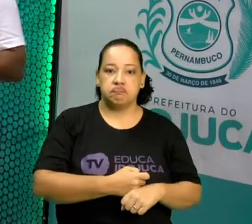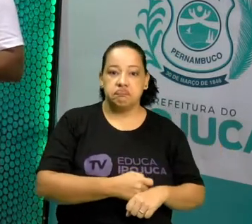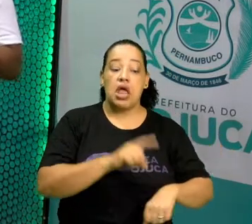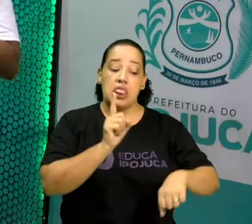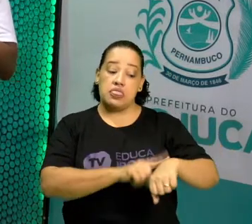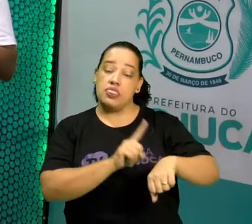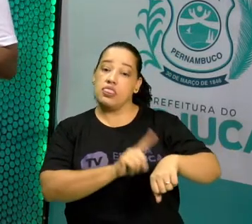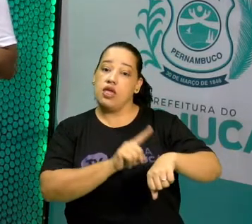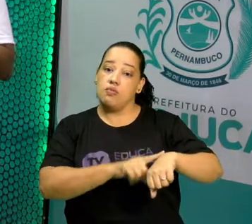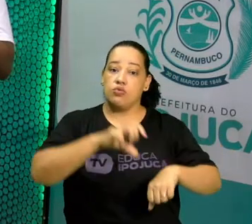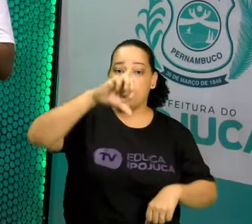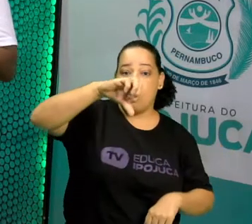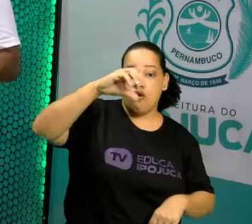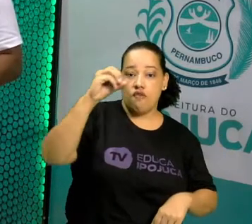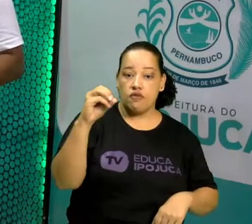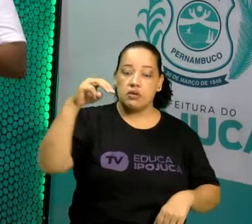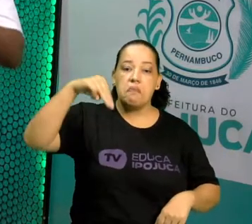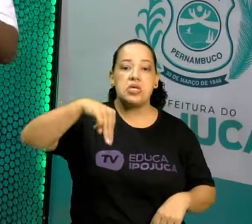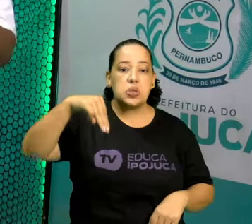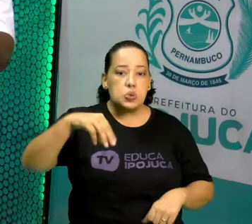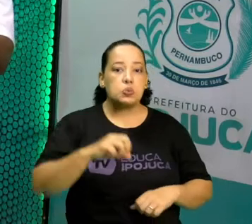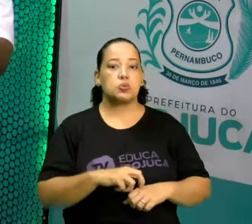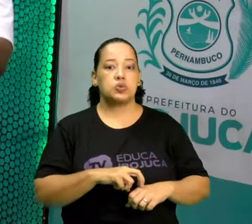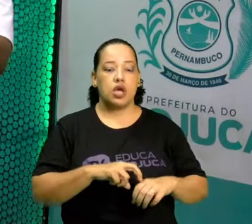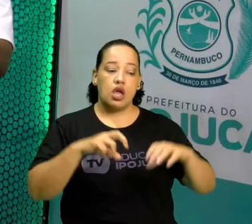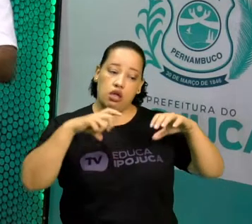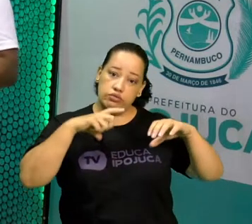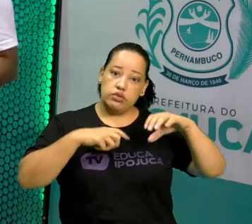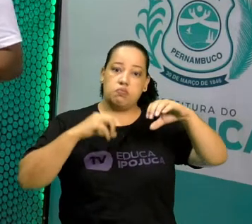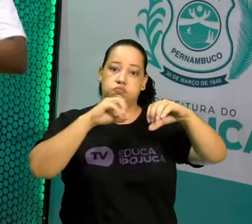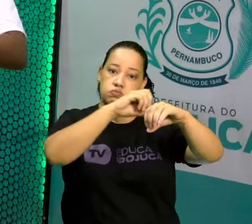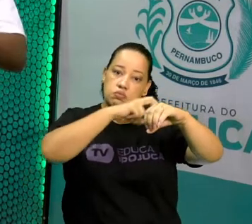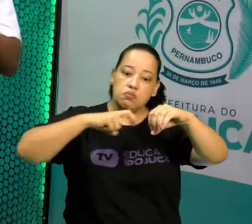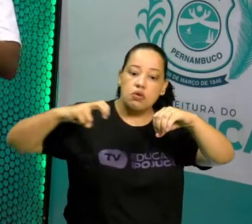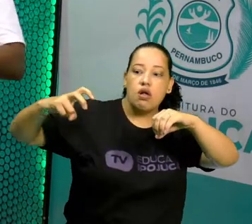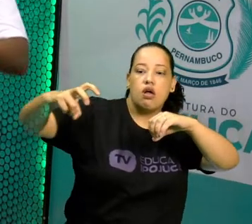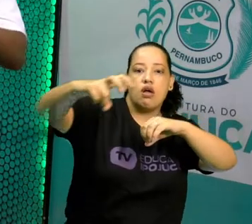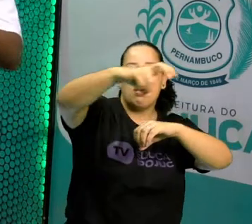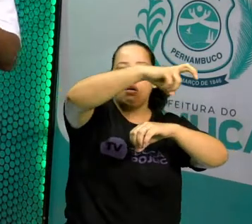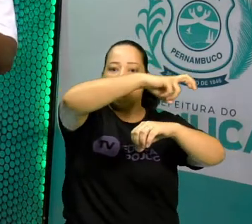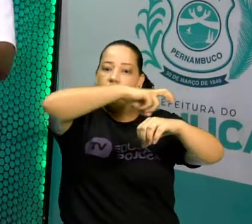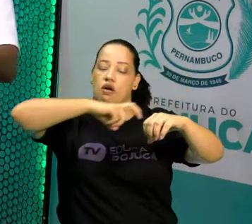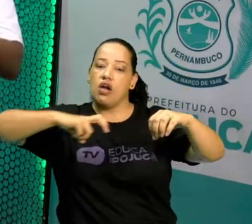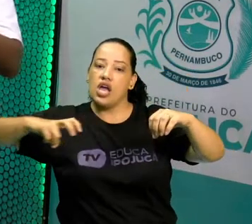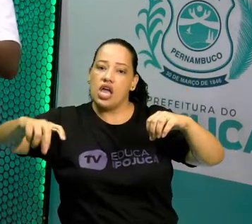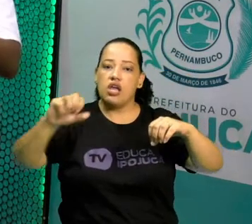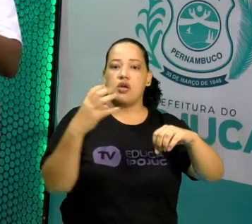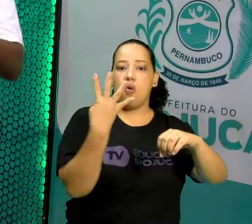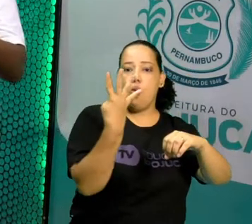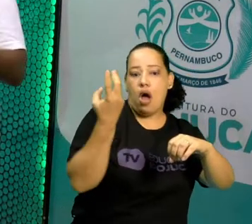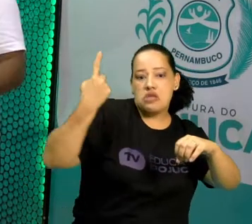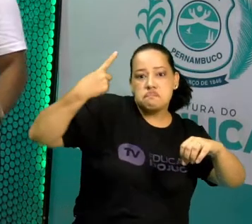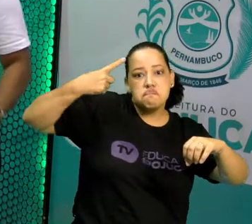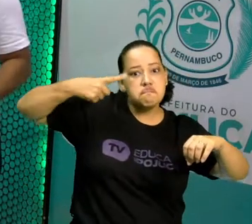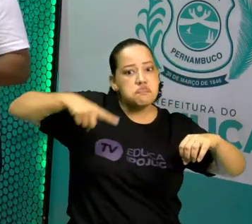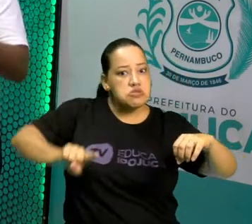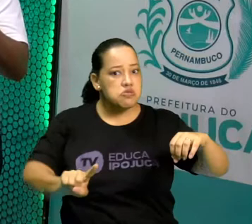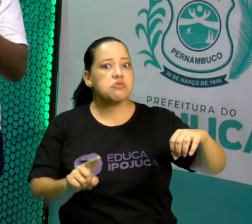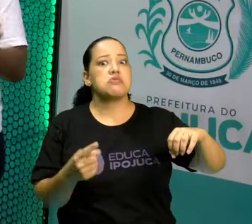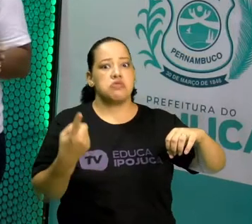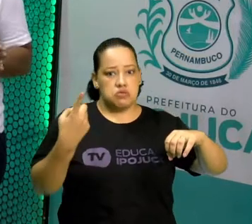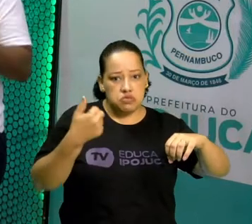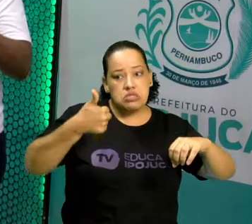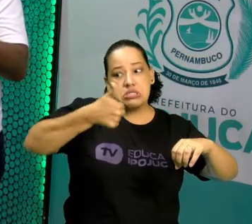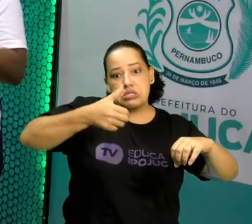laboratório já percorreu 4 bilhões e 100 milhões de quilômetros.